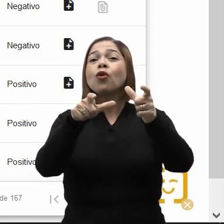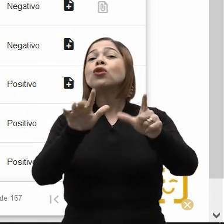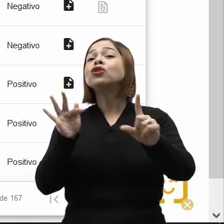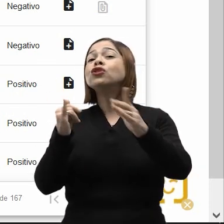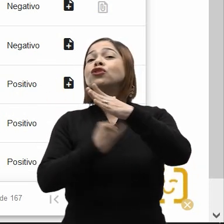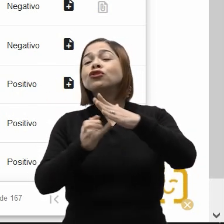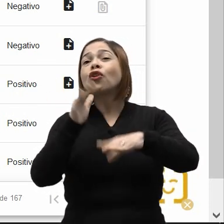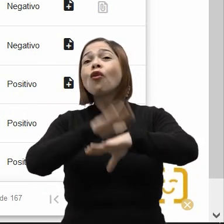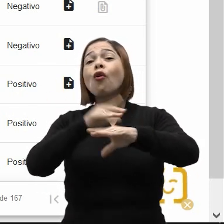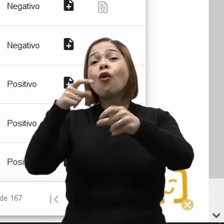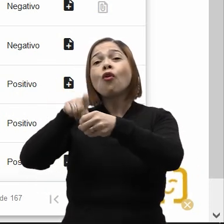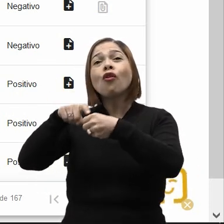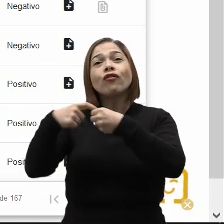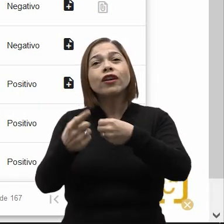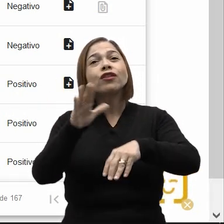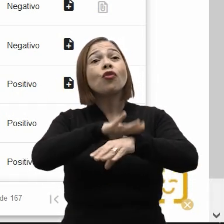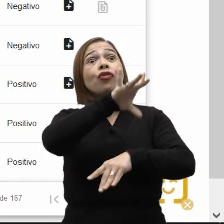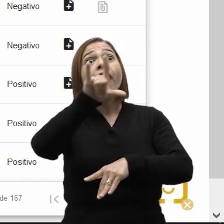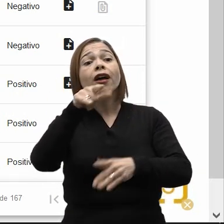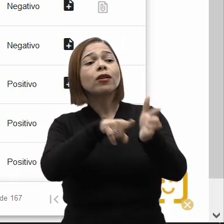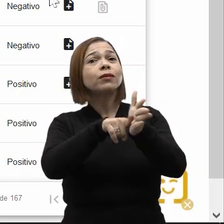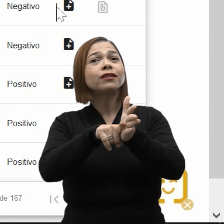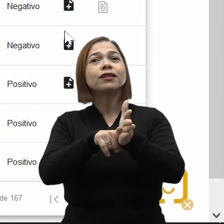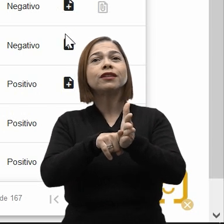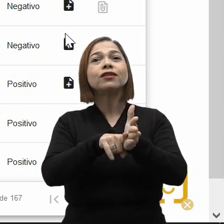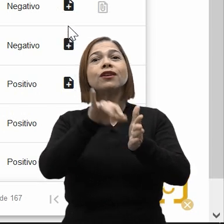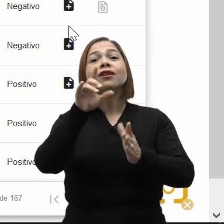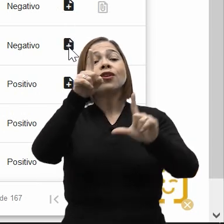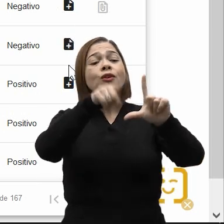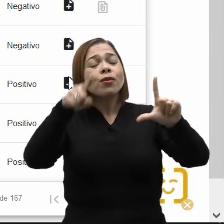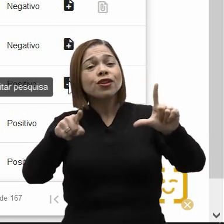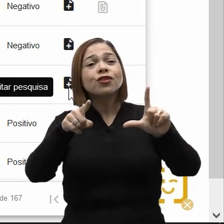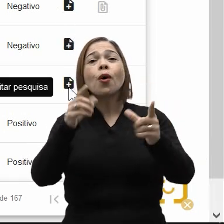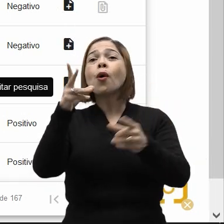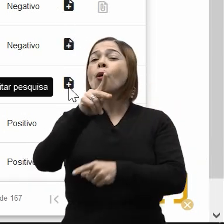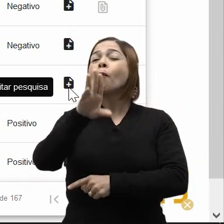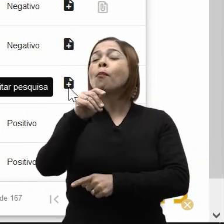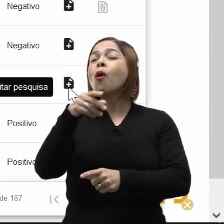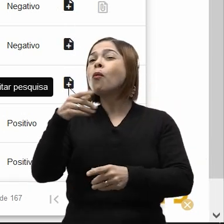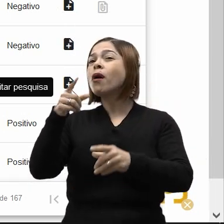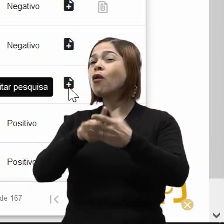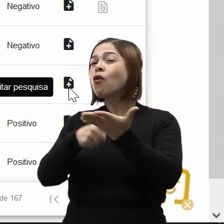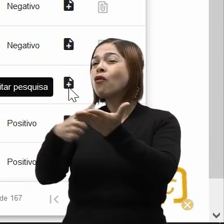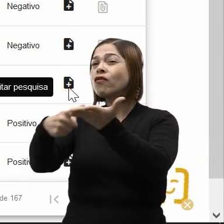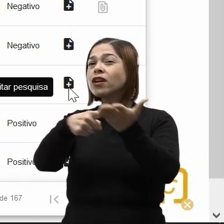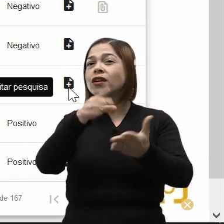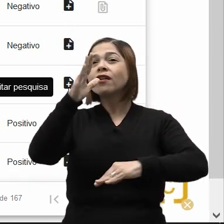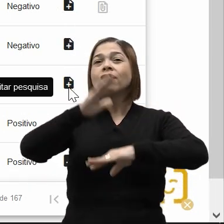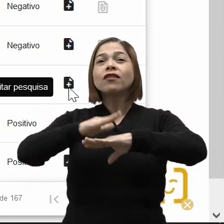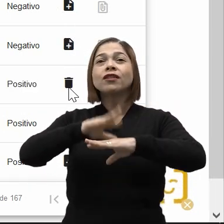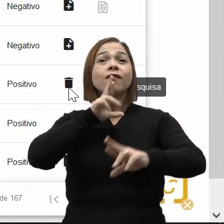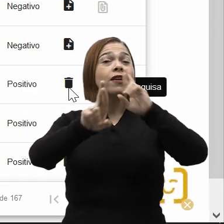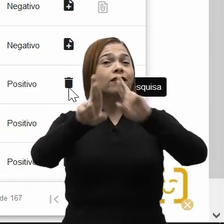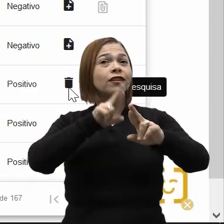órgão julgador, convênio pesquisado, data de pesquisa, índice Poupa Convênios, quando estiver implementado, e resultado.